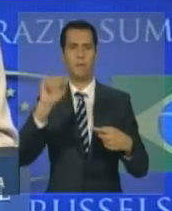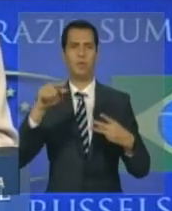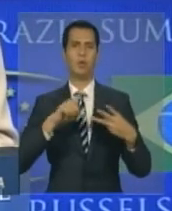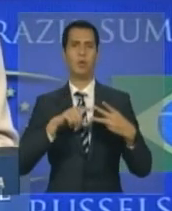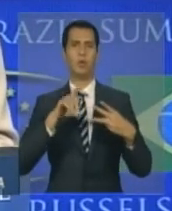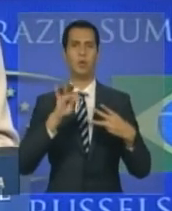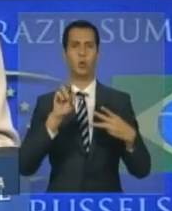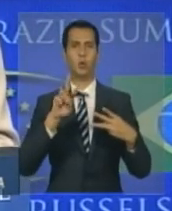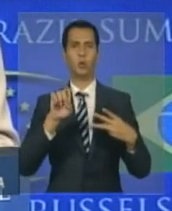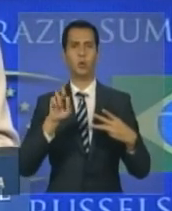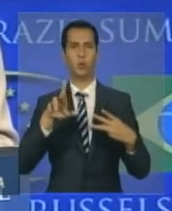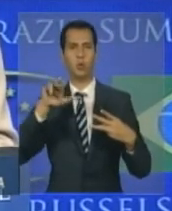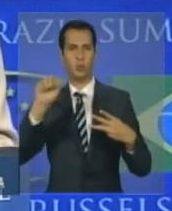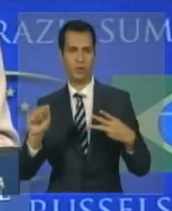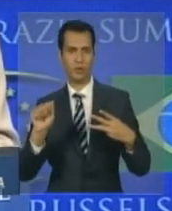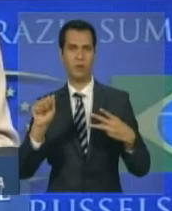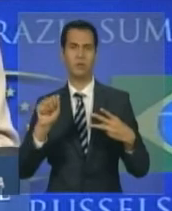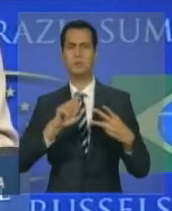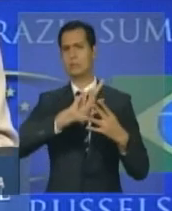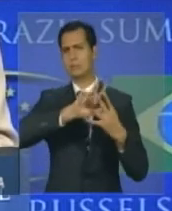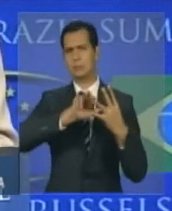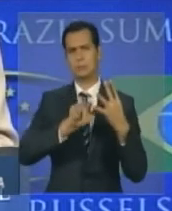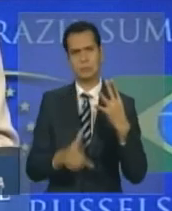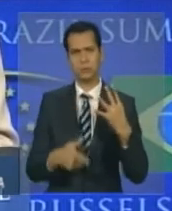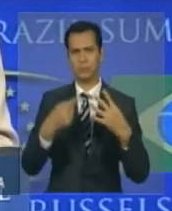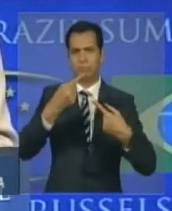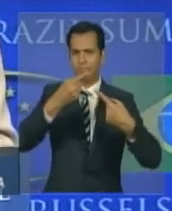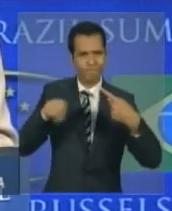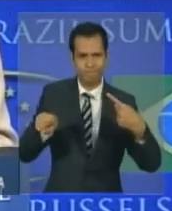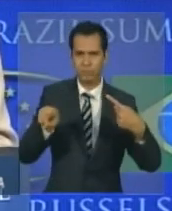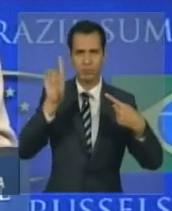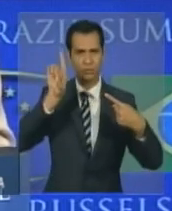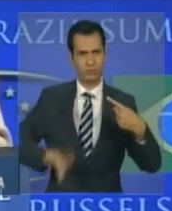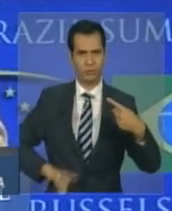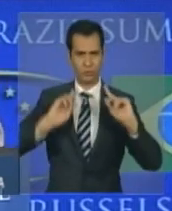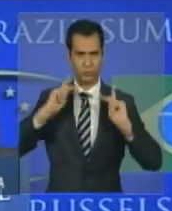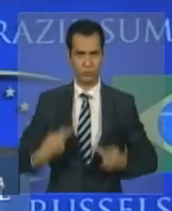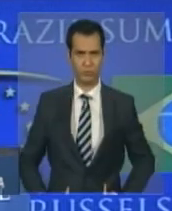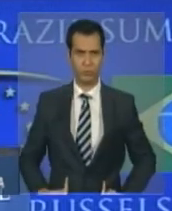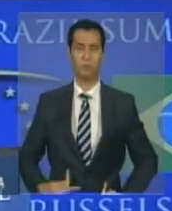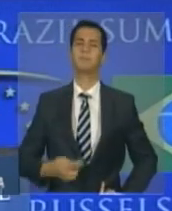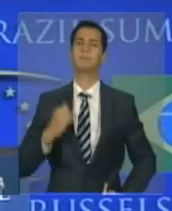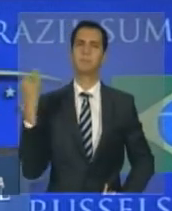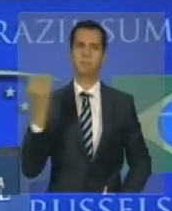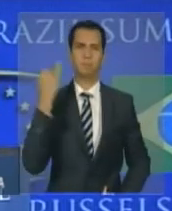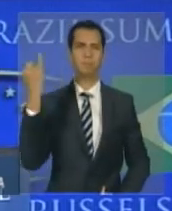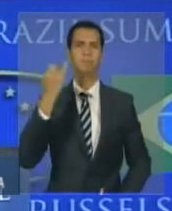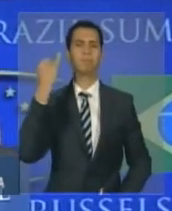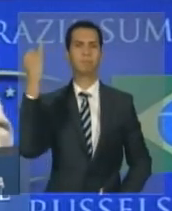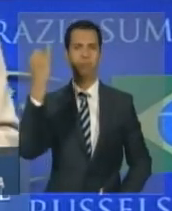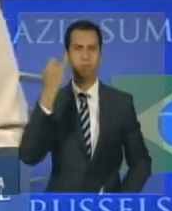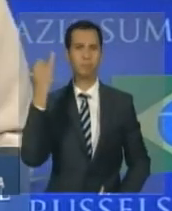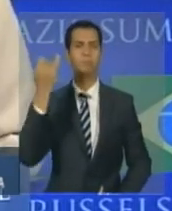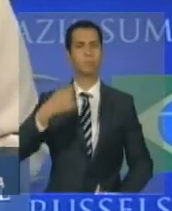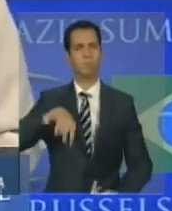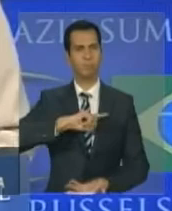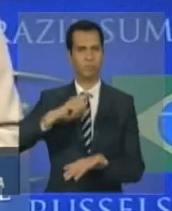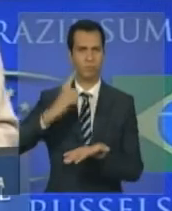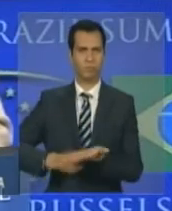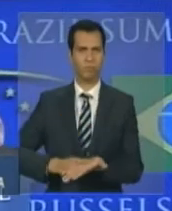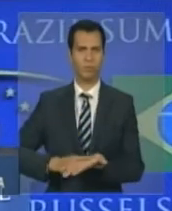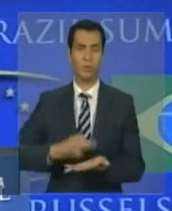e a todas as violações aos direitos humanos é elemento imperativo da agenda bilateral.